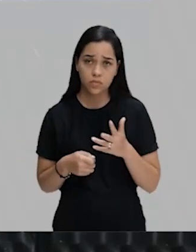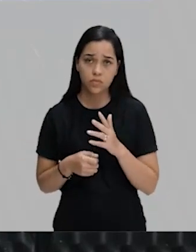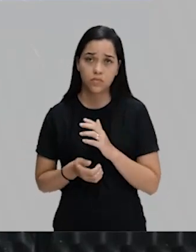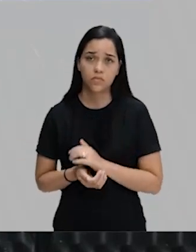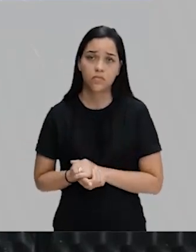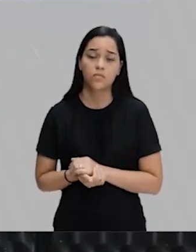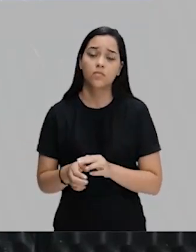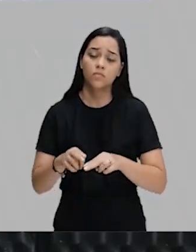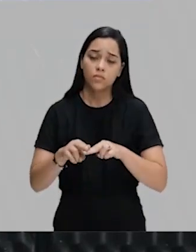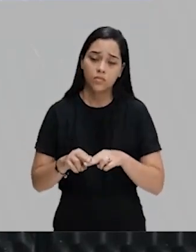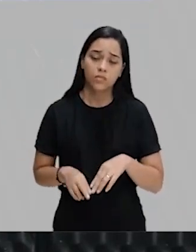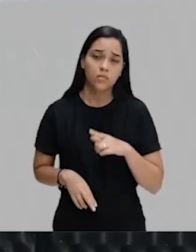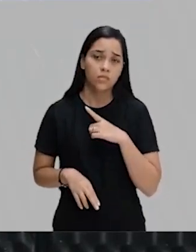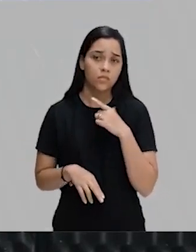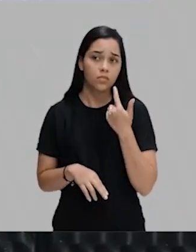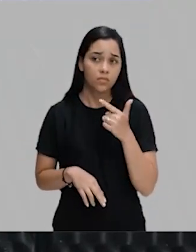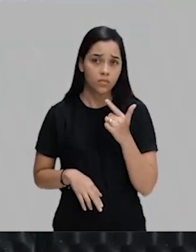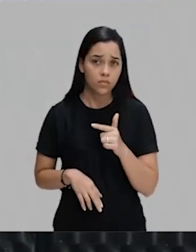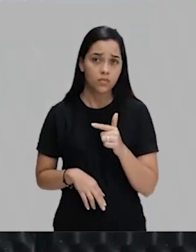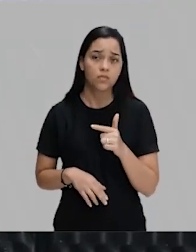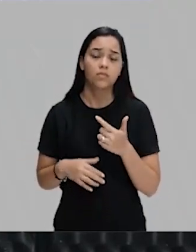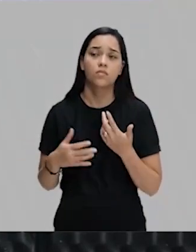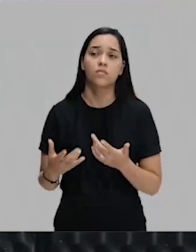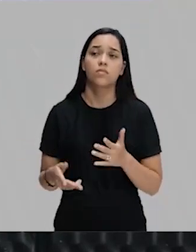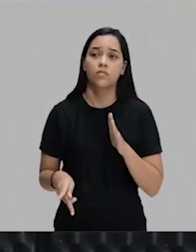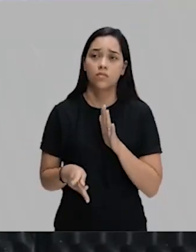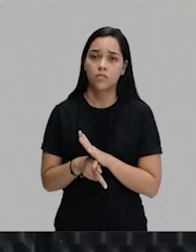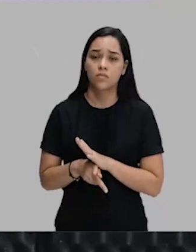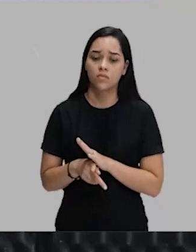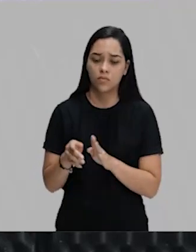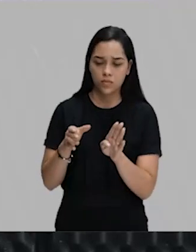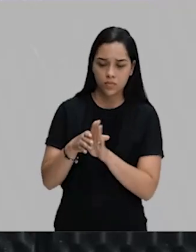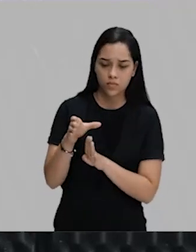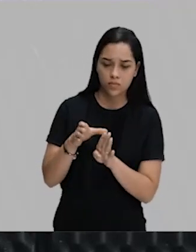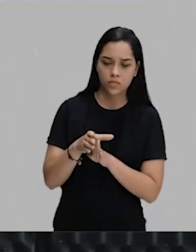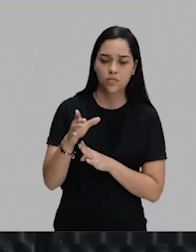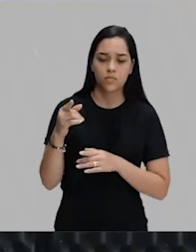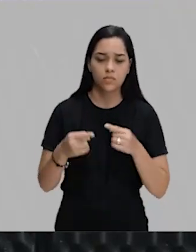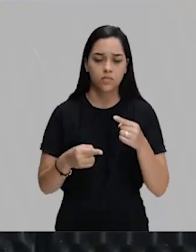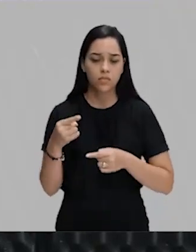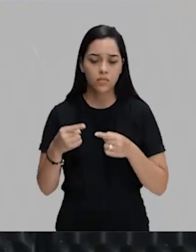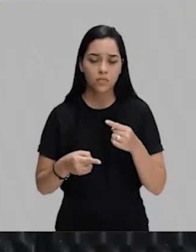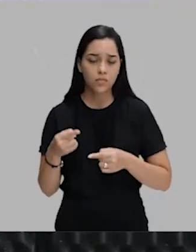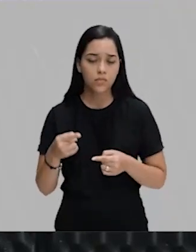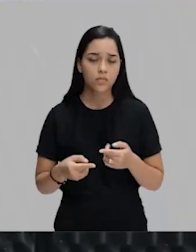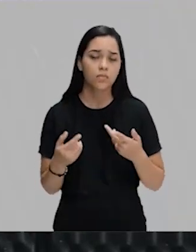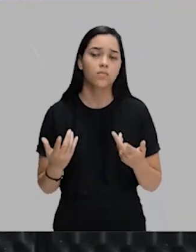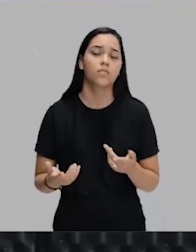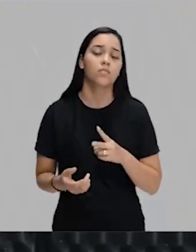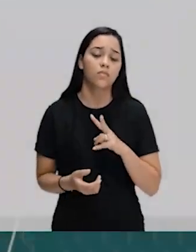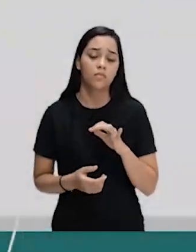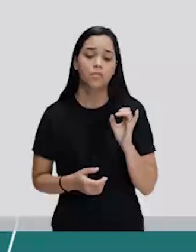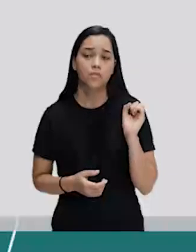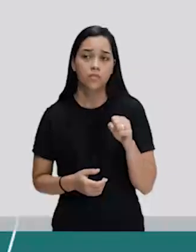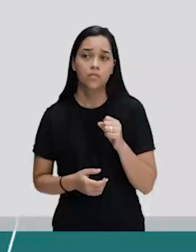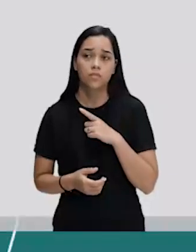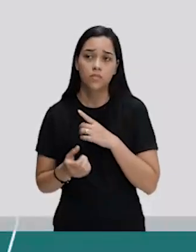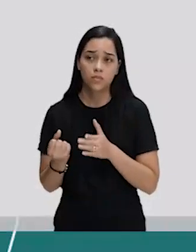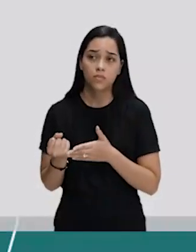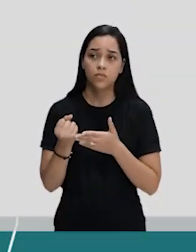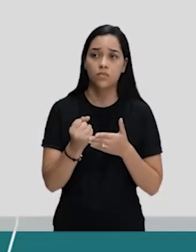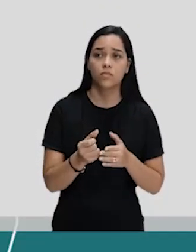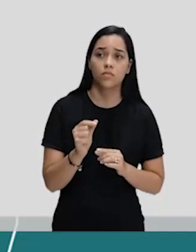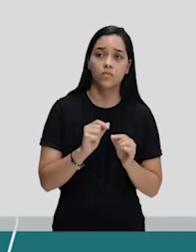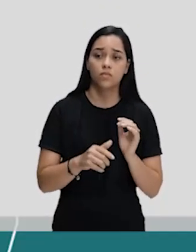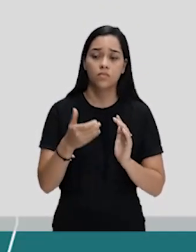Então, por conta de uma não modernização das suas instituições políticas, isso, de certa forma, vai acabar contribuindo para